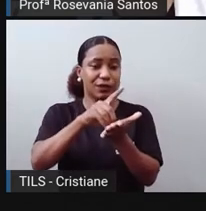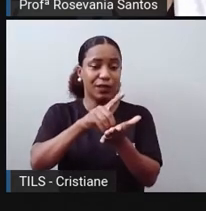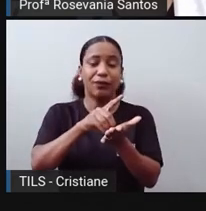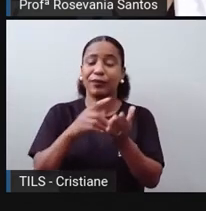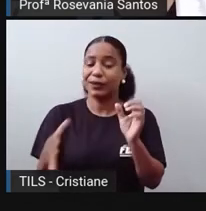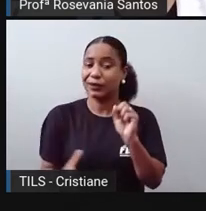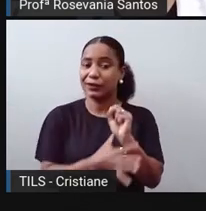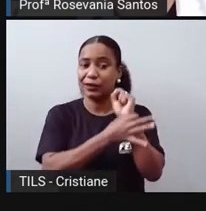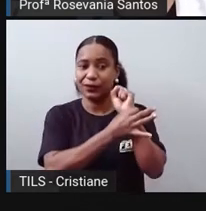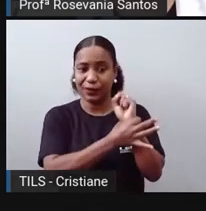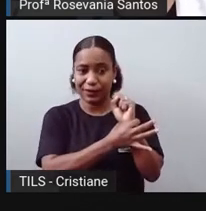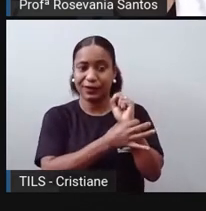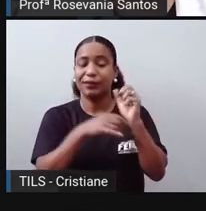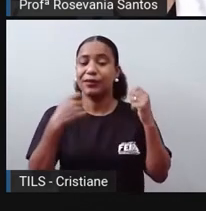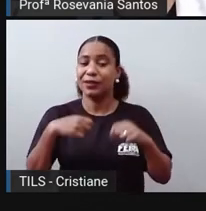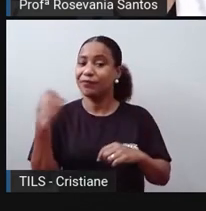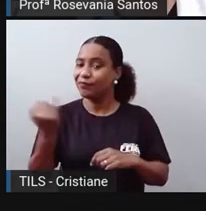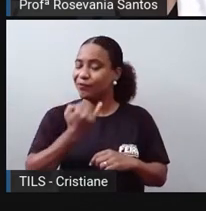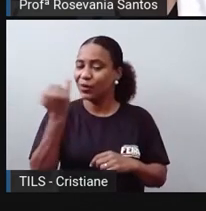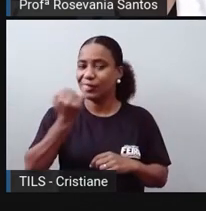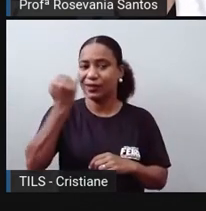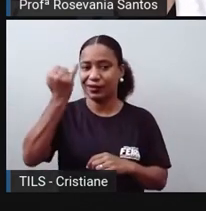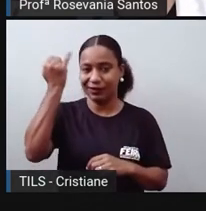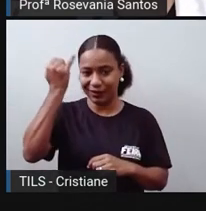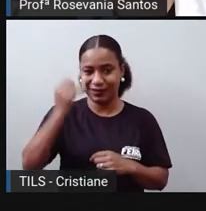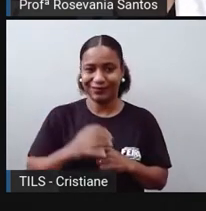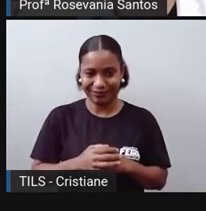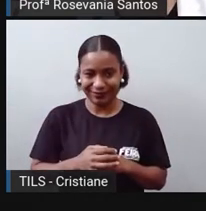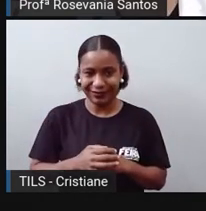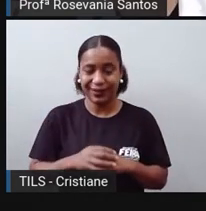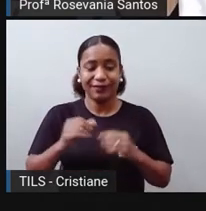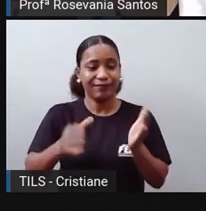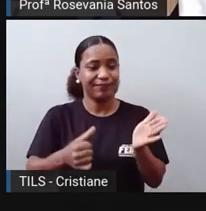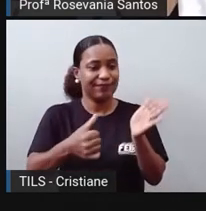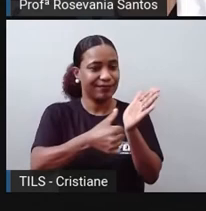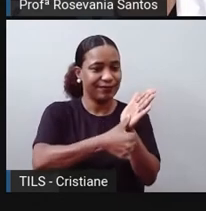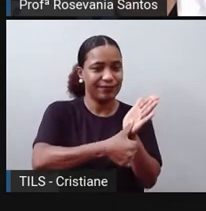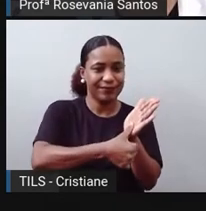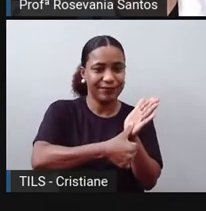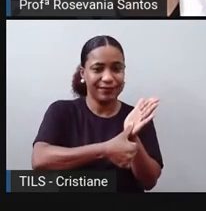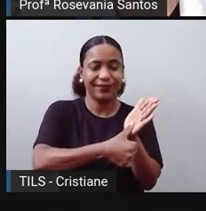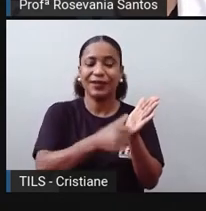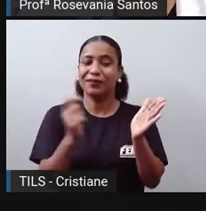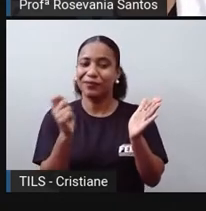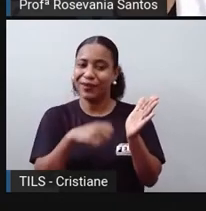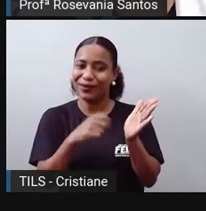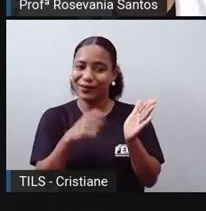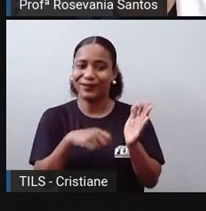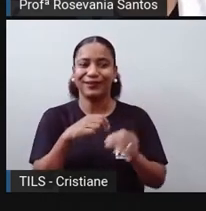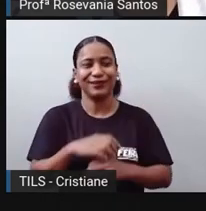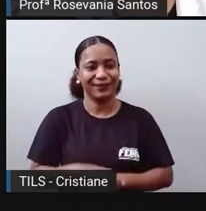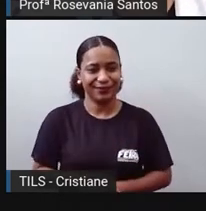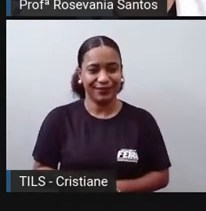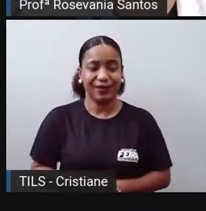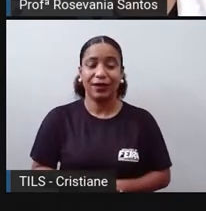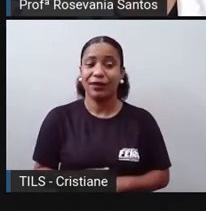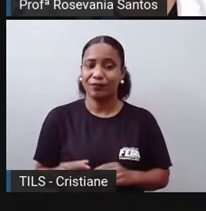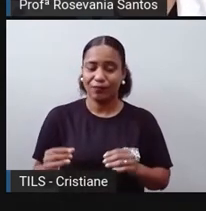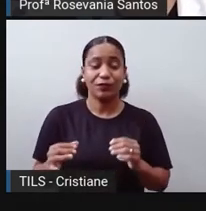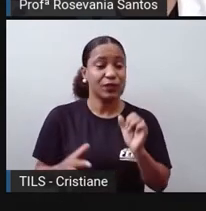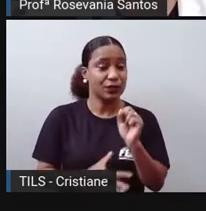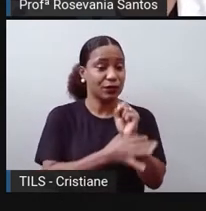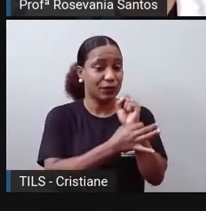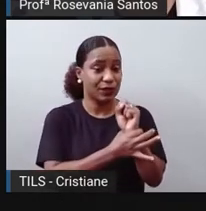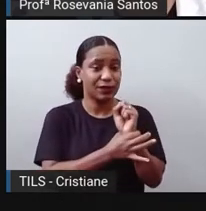segurança, algumas delas a gente usa alguns elementos biométricos para a gente chegar e ter essa segurança aí. Muitos celulares